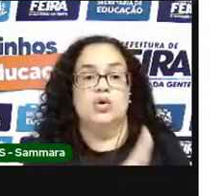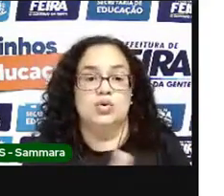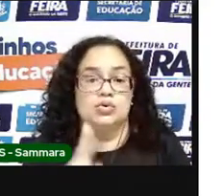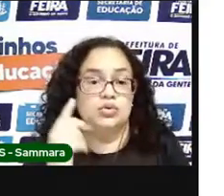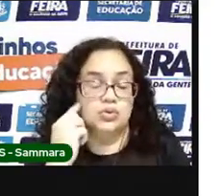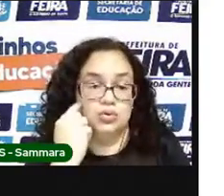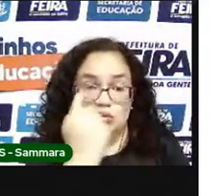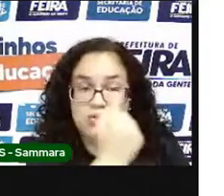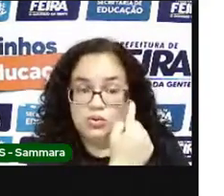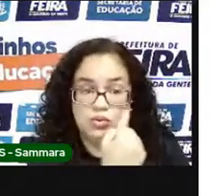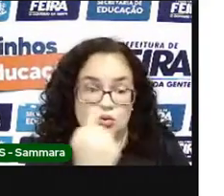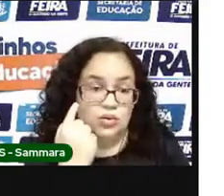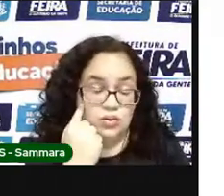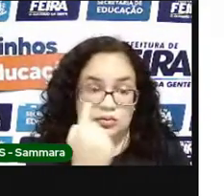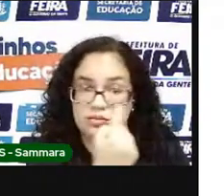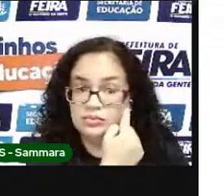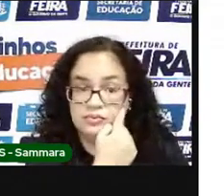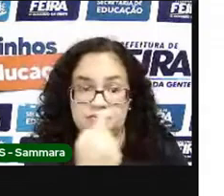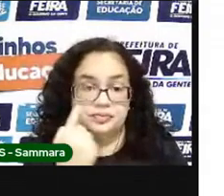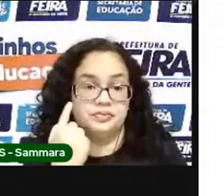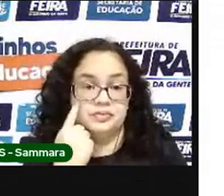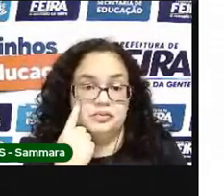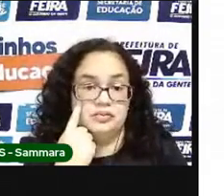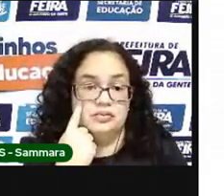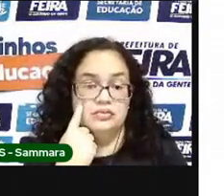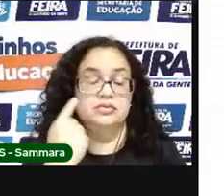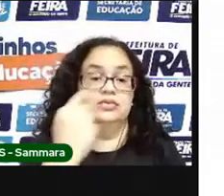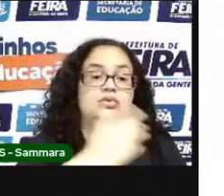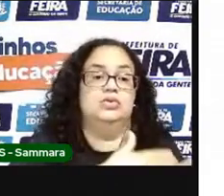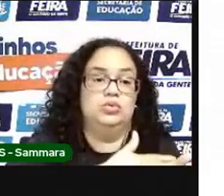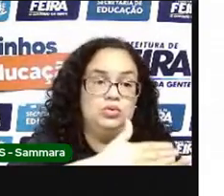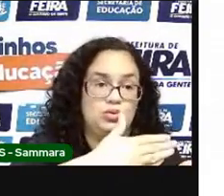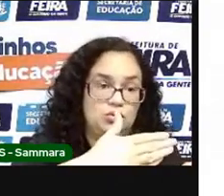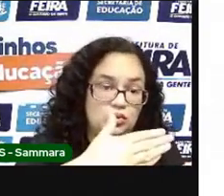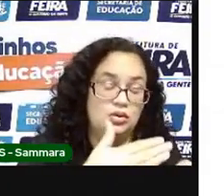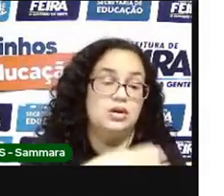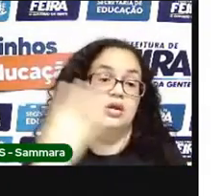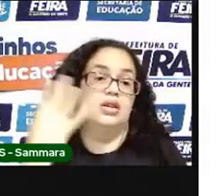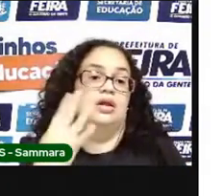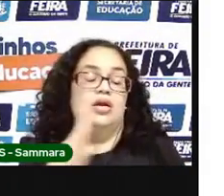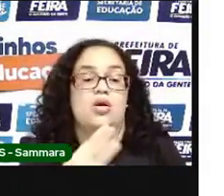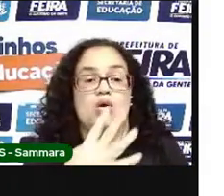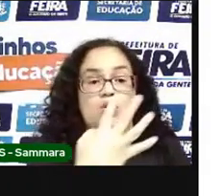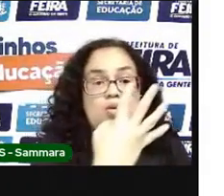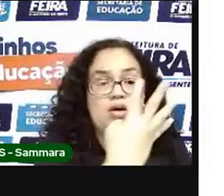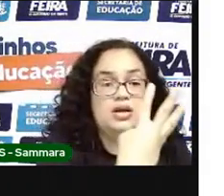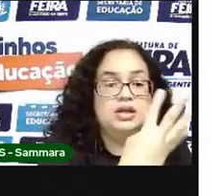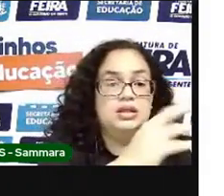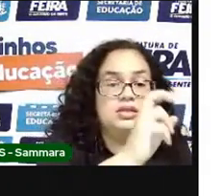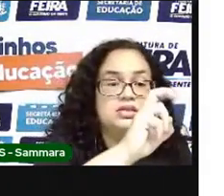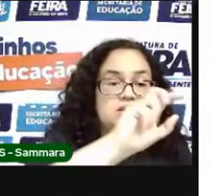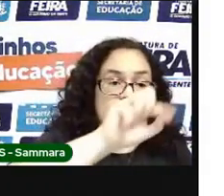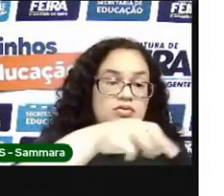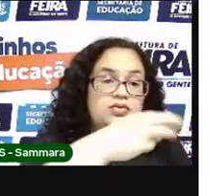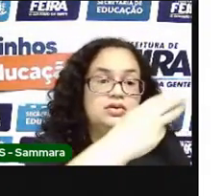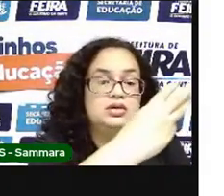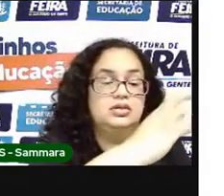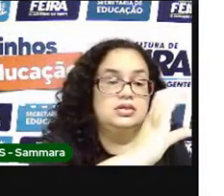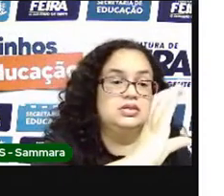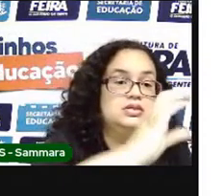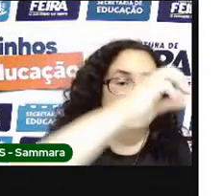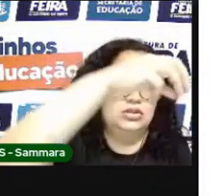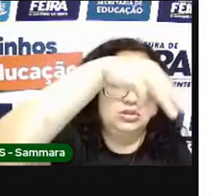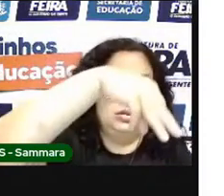Sob Tela. E a tela original, ela mede aí 45,3 centímetro por